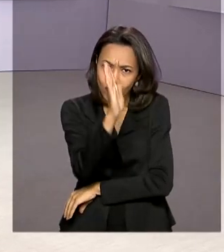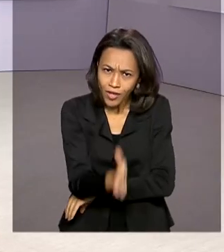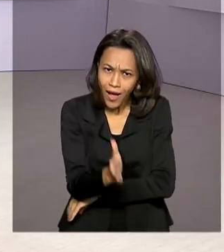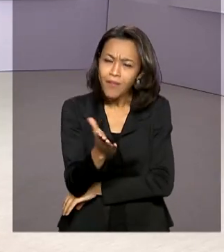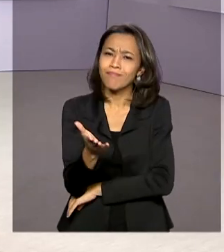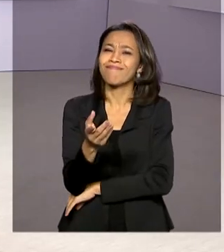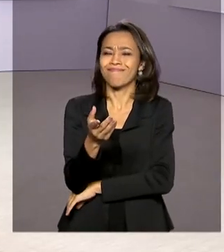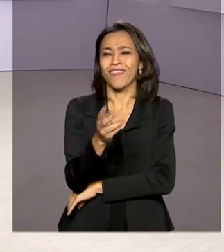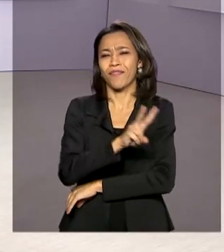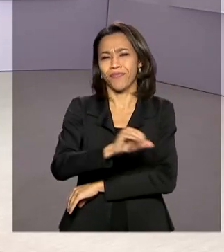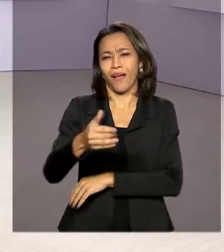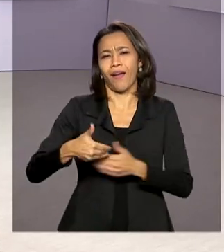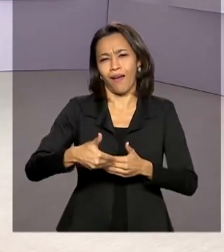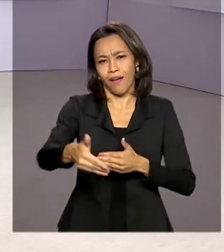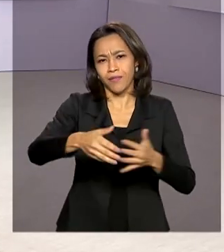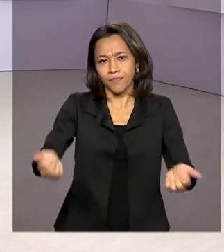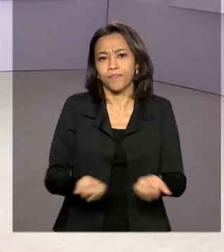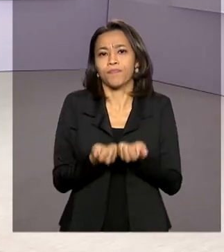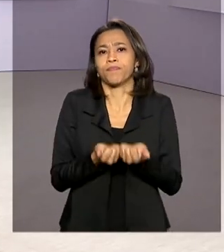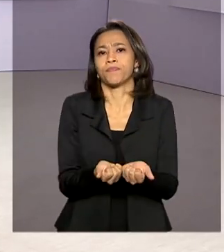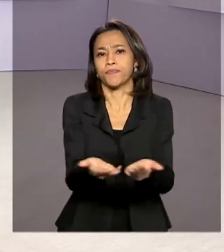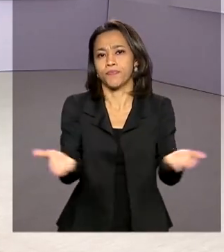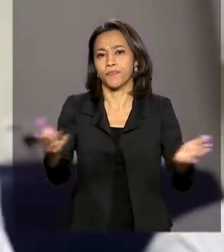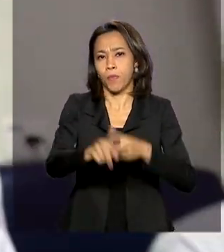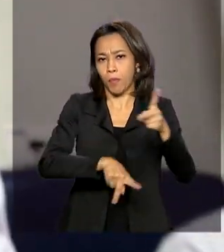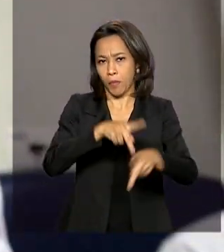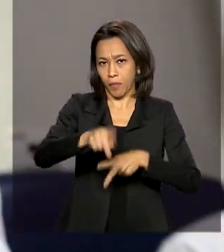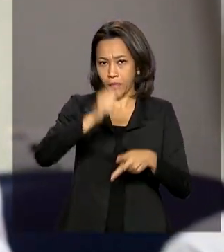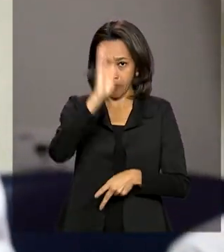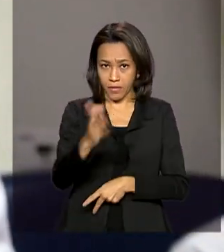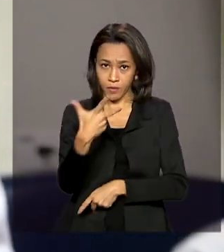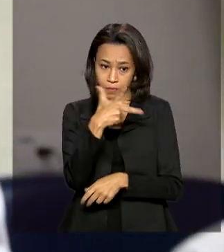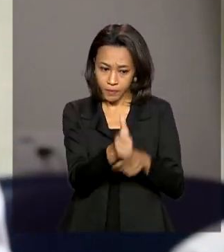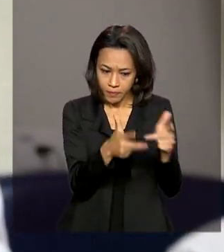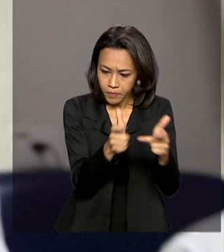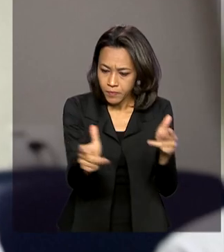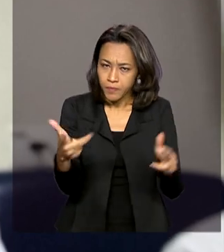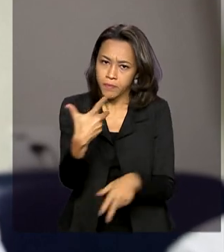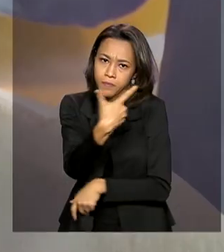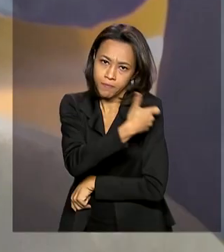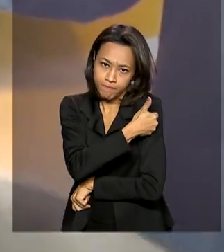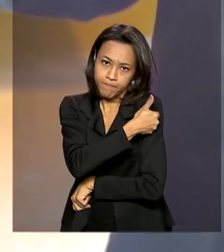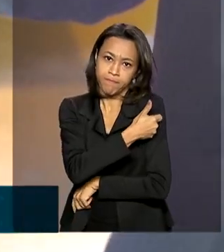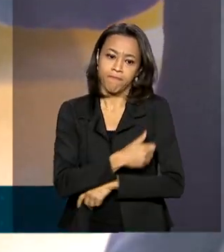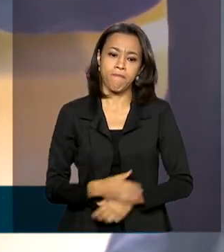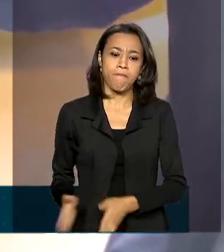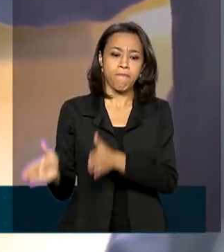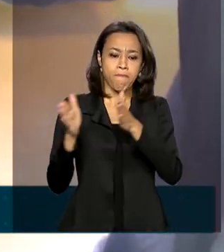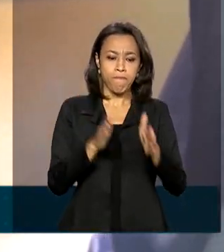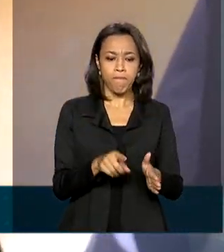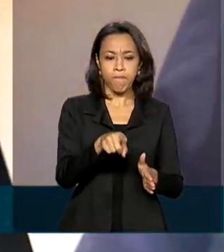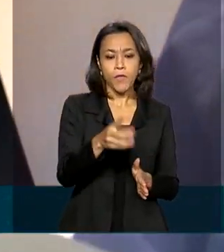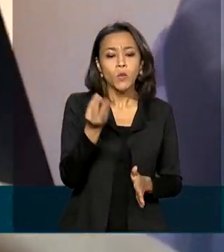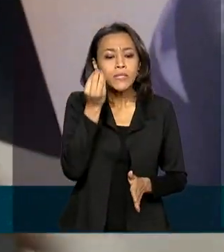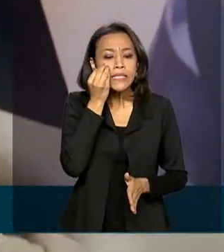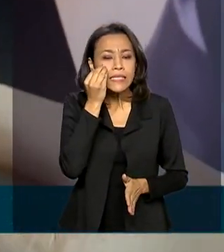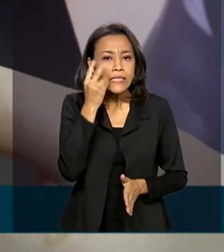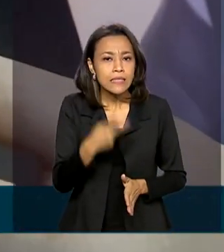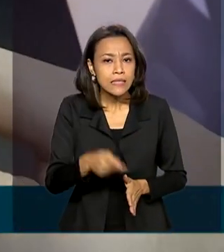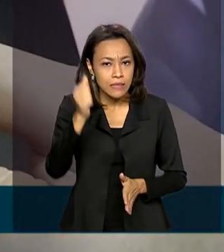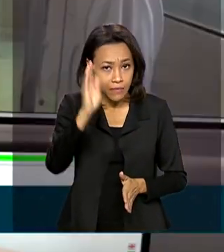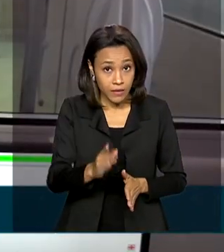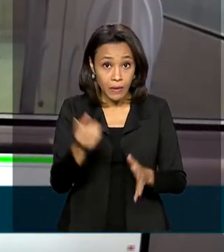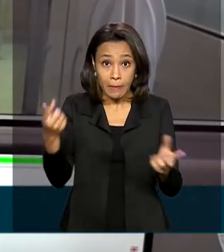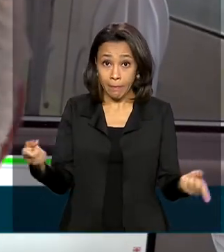vai colocar à disposição dos brasileiros. Os testes no Brasil com a vacina desenvolvida pelo Butantan, em